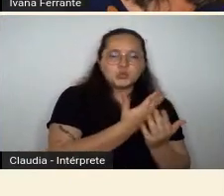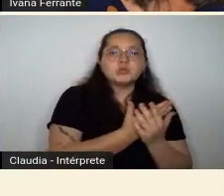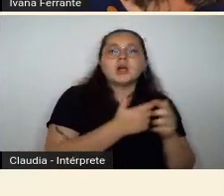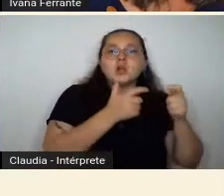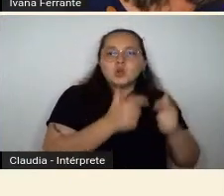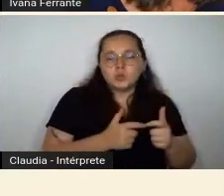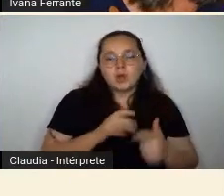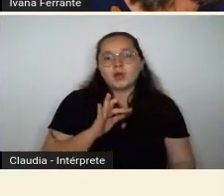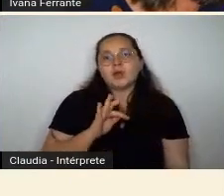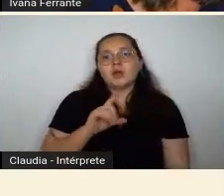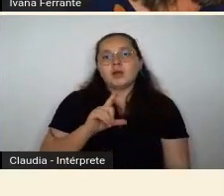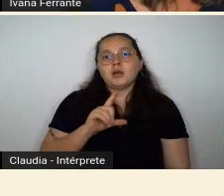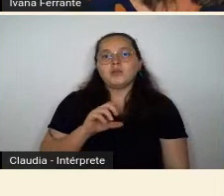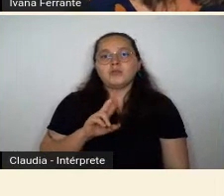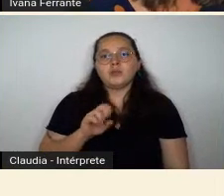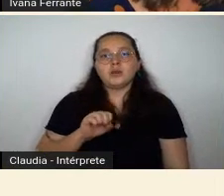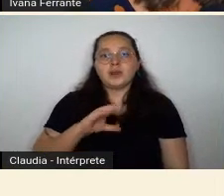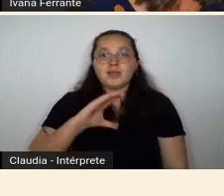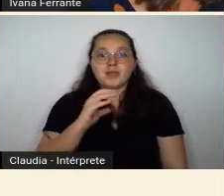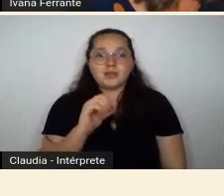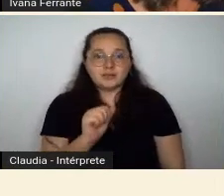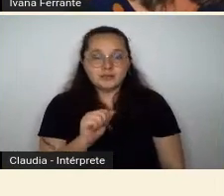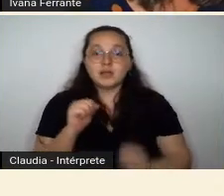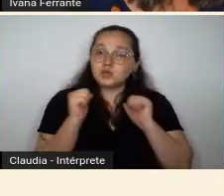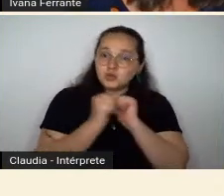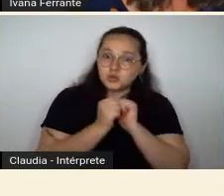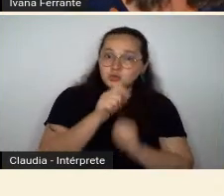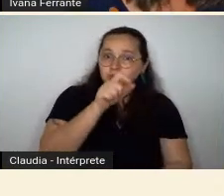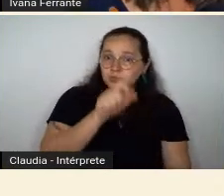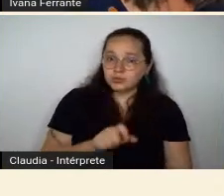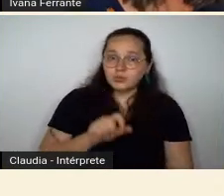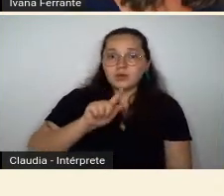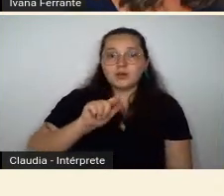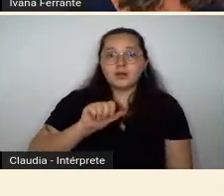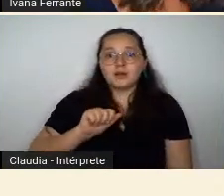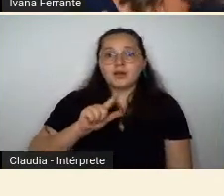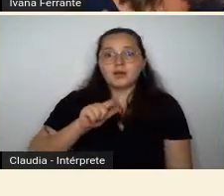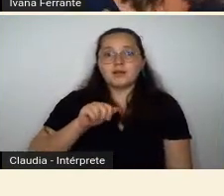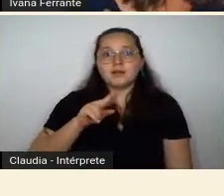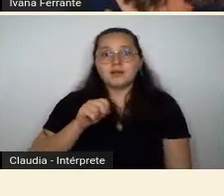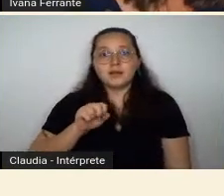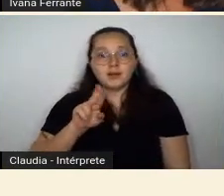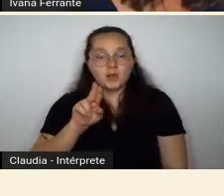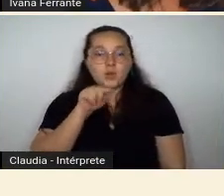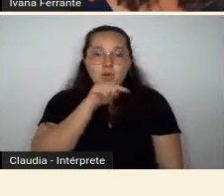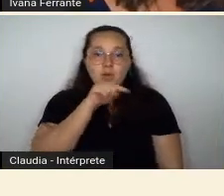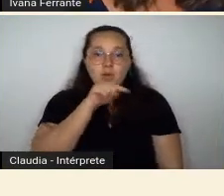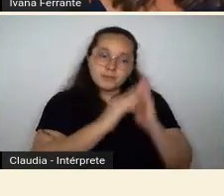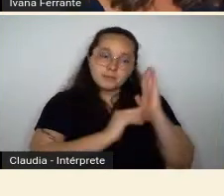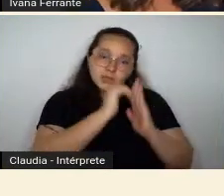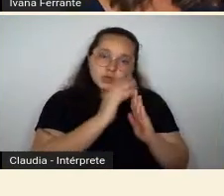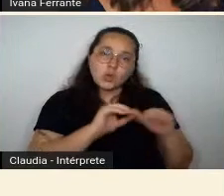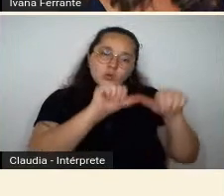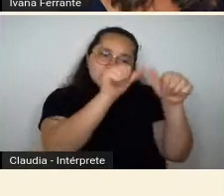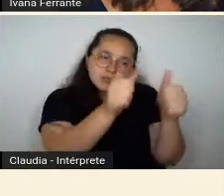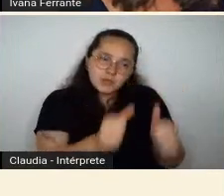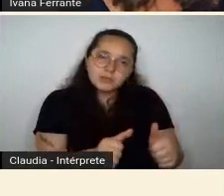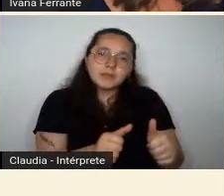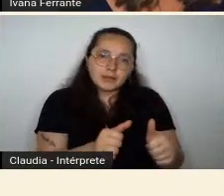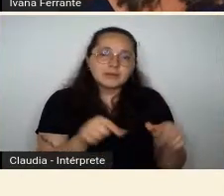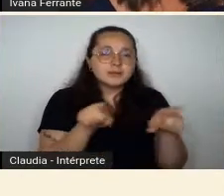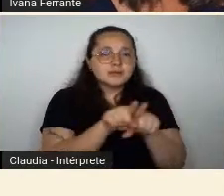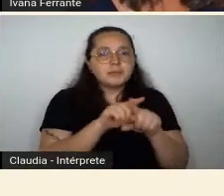e com Galileu Tini, pintor e ceramista ligado às artes decorativas.